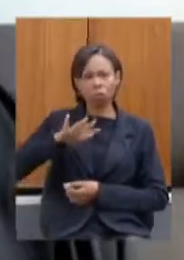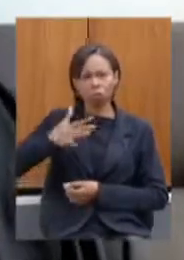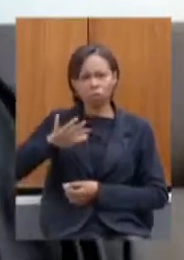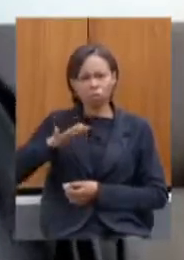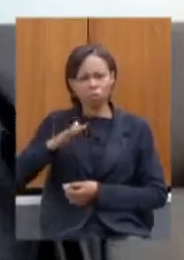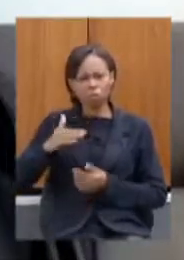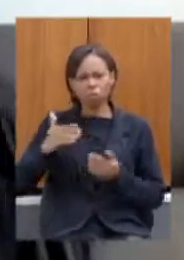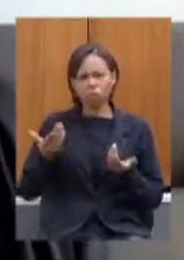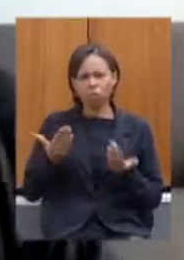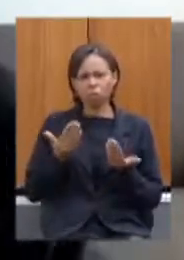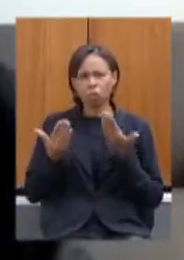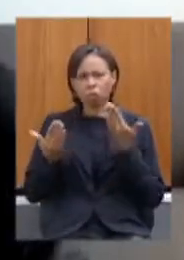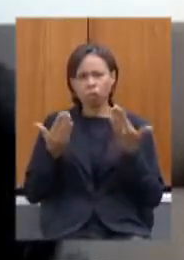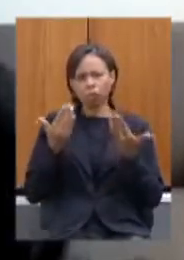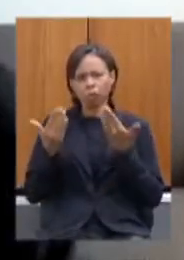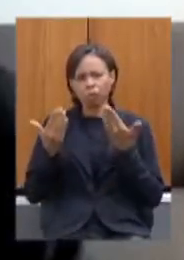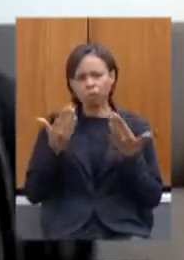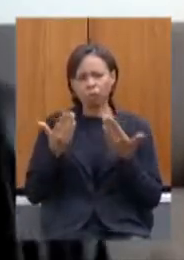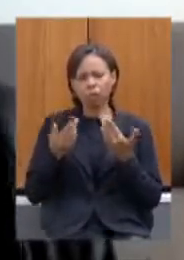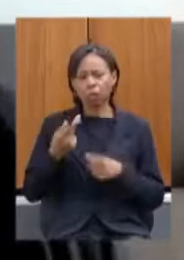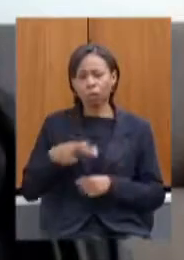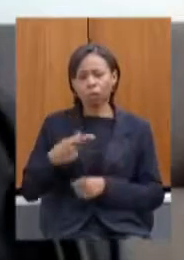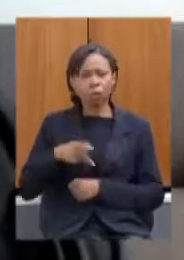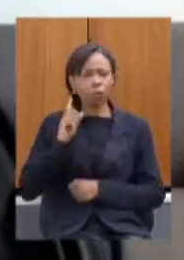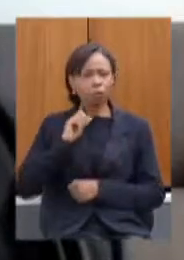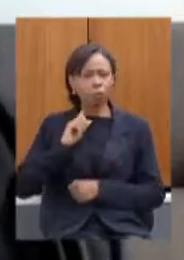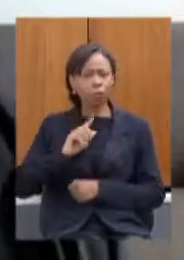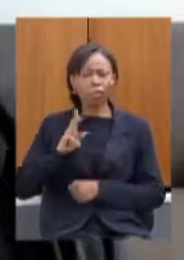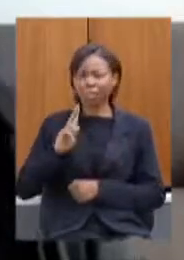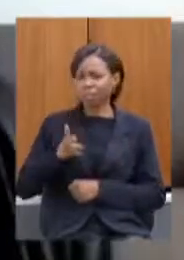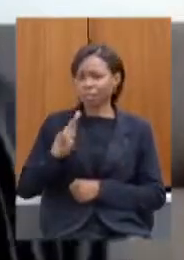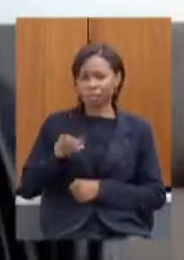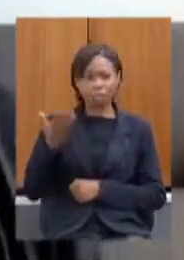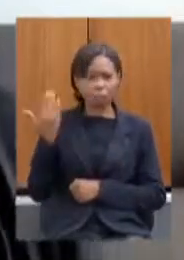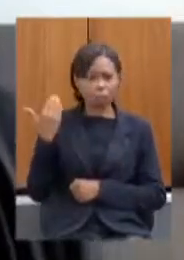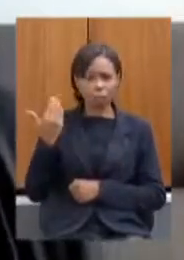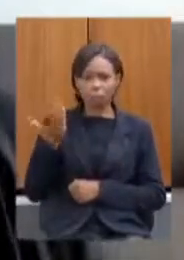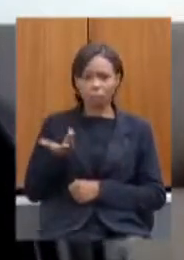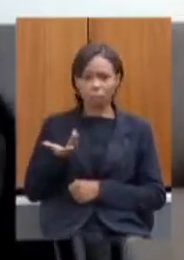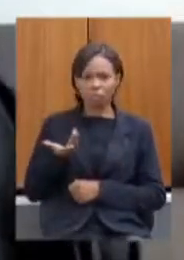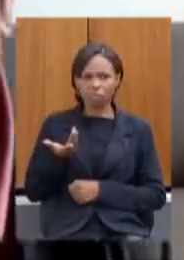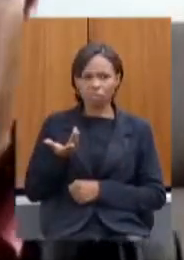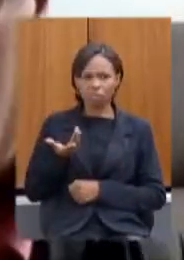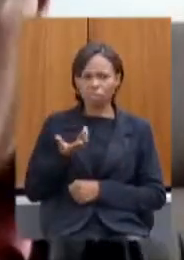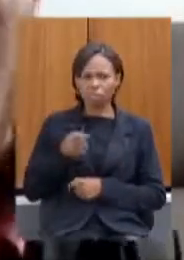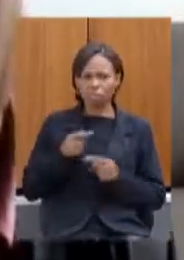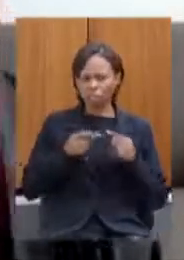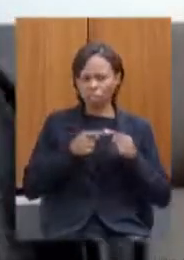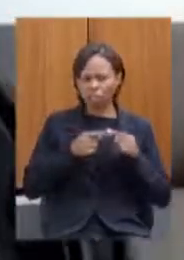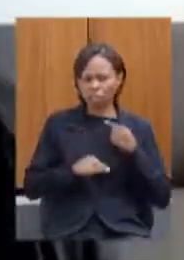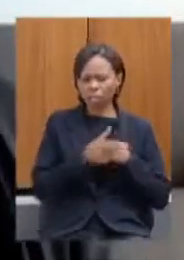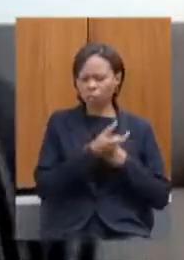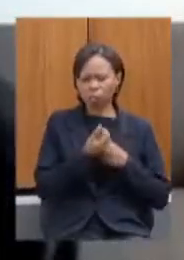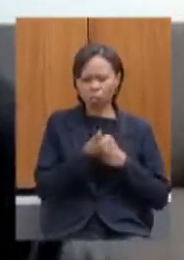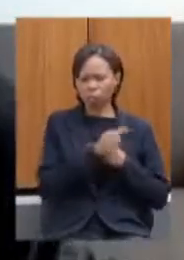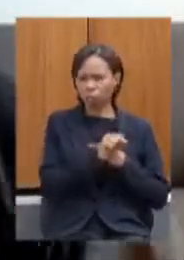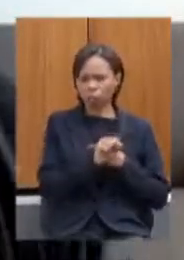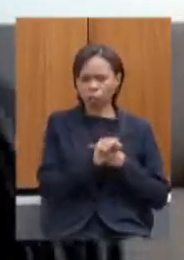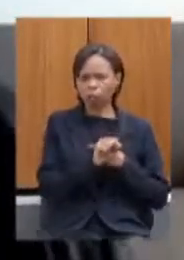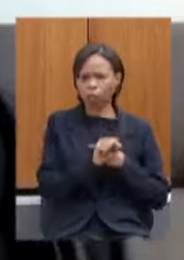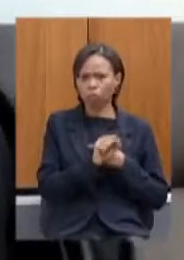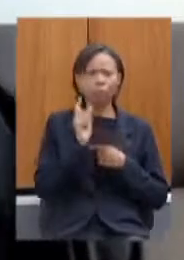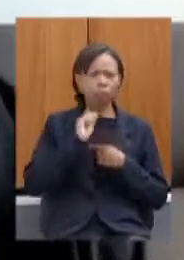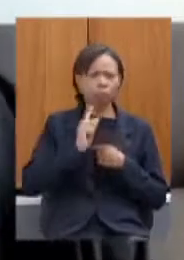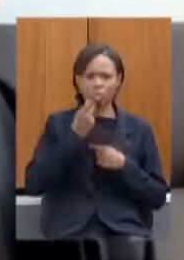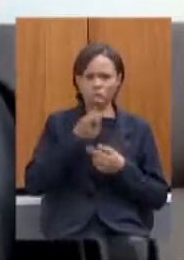equivale o que Minas sempre teve é exceção em 2018 quando o Minas bateu o pé dizendo que queria receber de